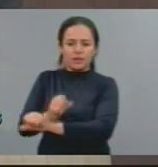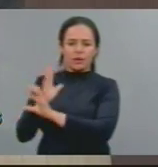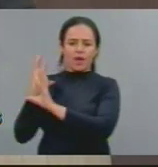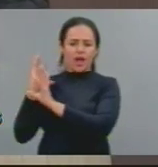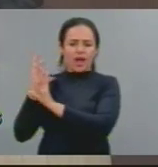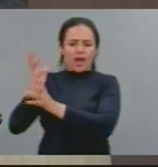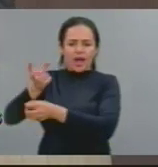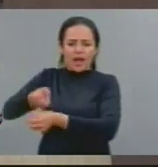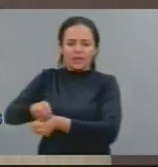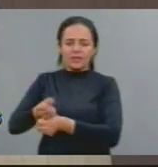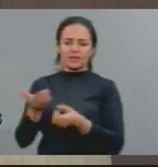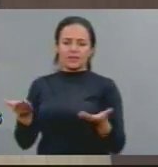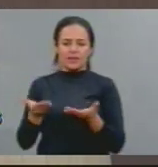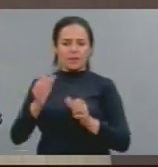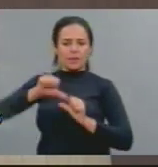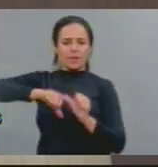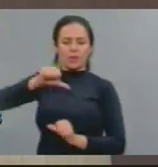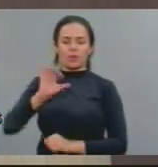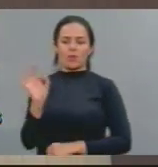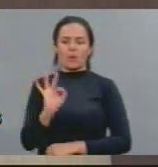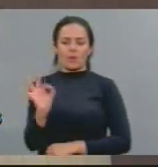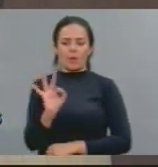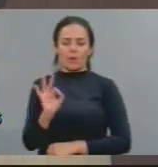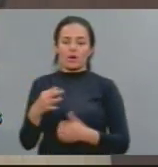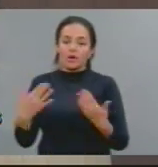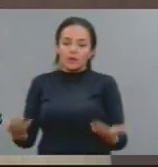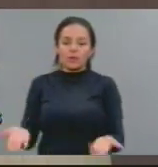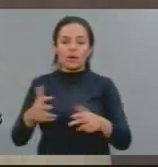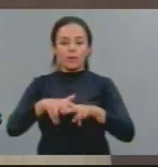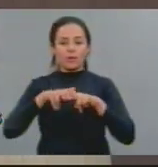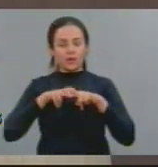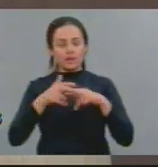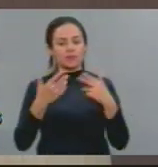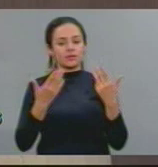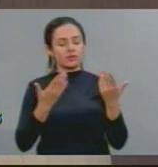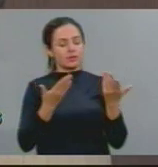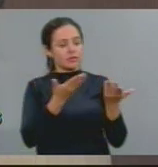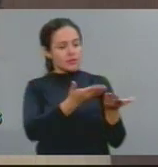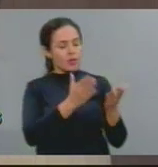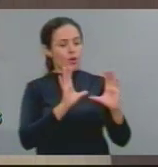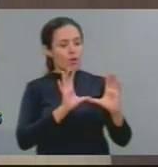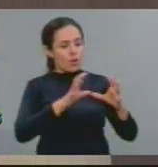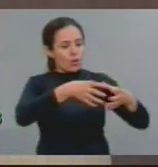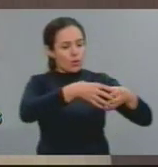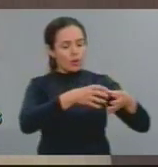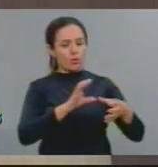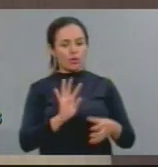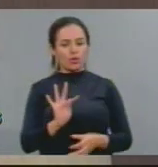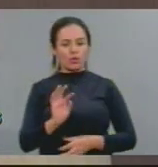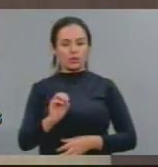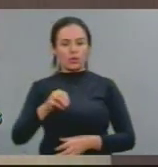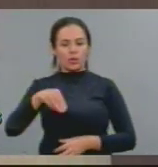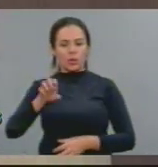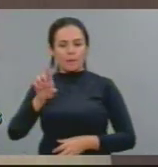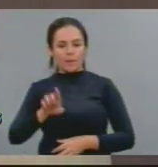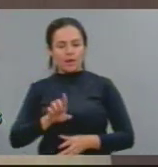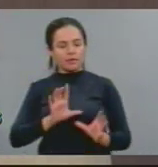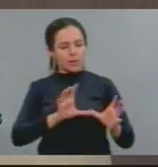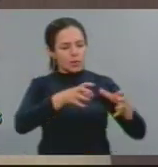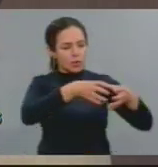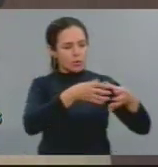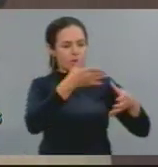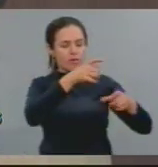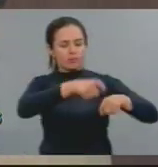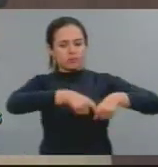Está aqui os dados da CPT. Portanto, para a Márcia, para a Branquinha, para a comunidade do Tomé, para o movimento